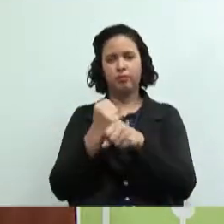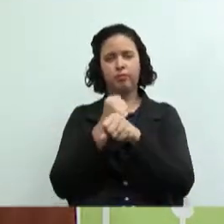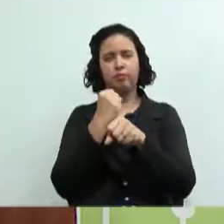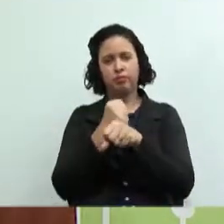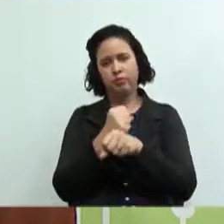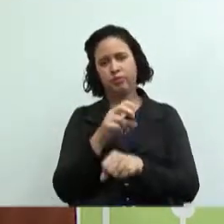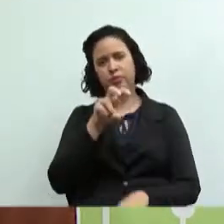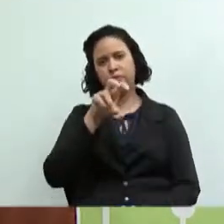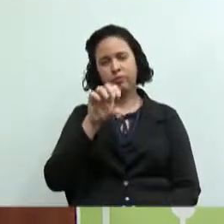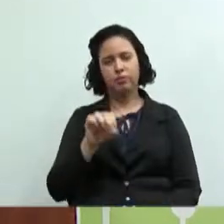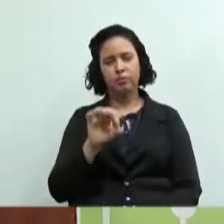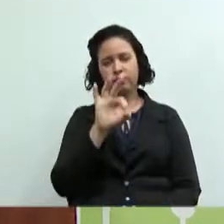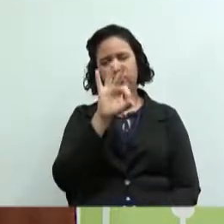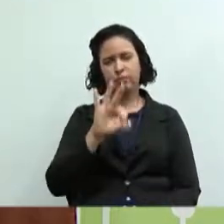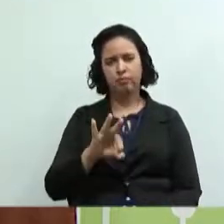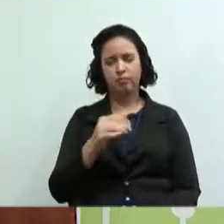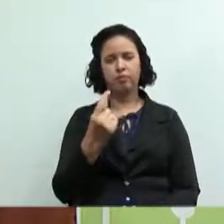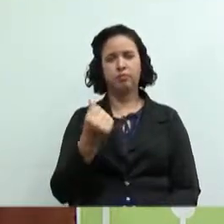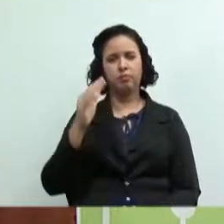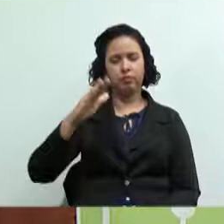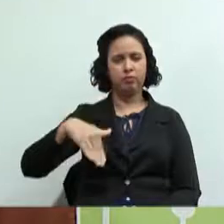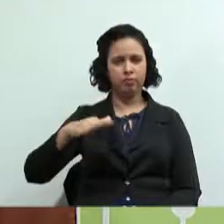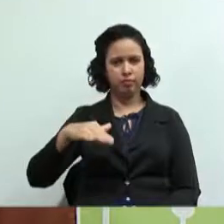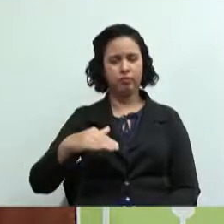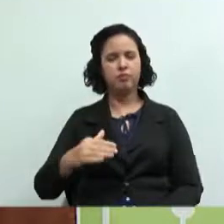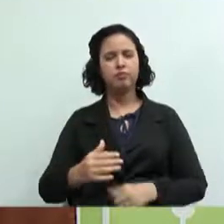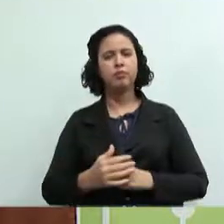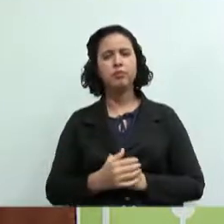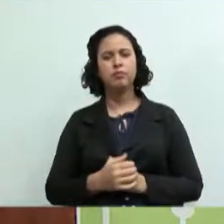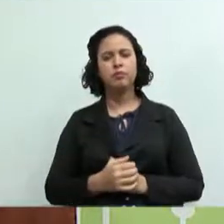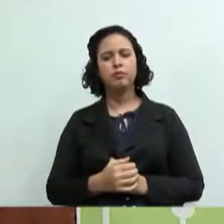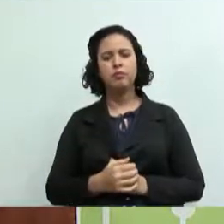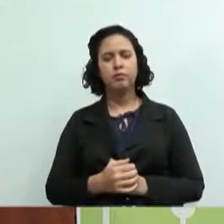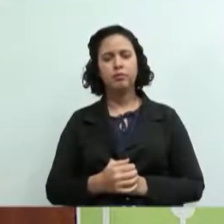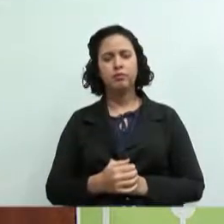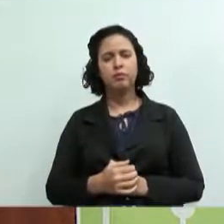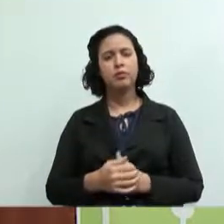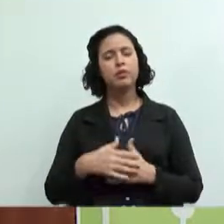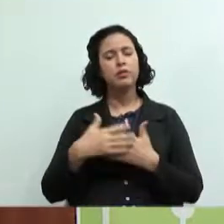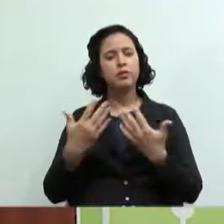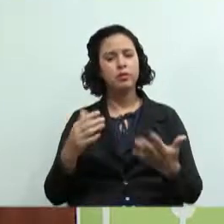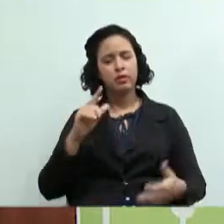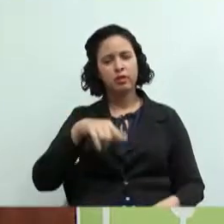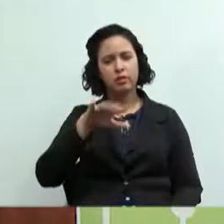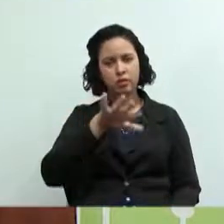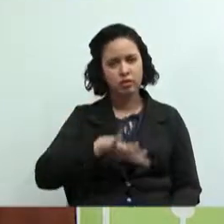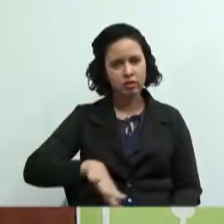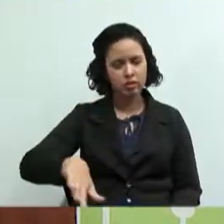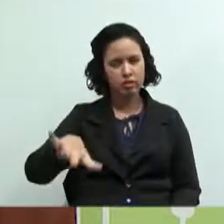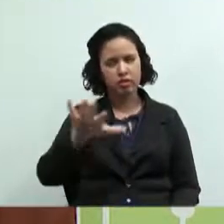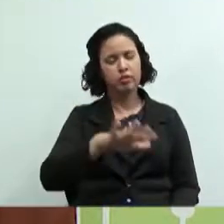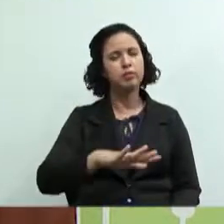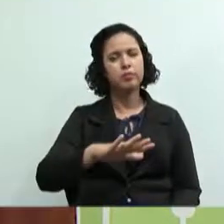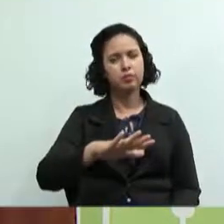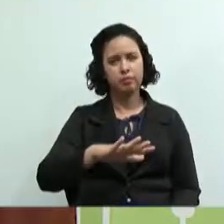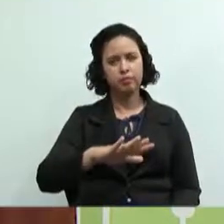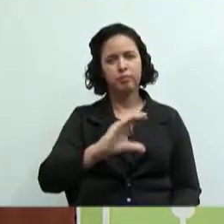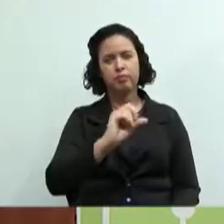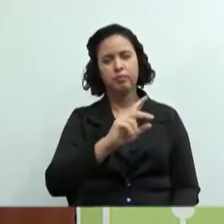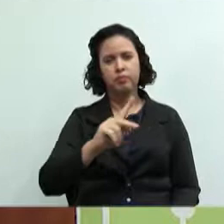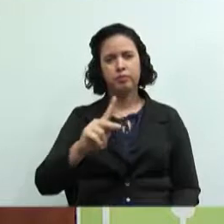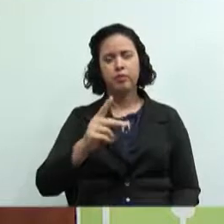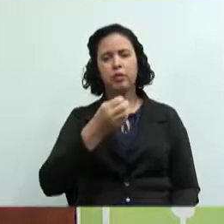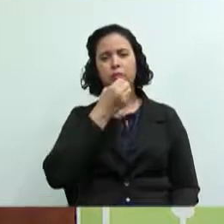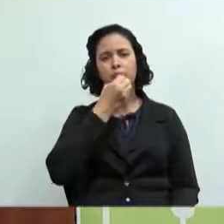50% mais barata do que o preço de mercado. É mais um ramo do cooperativismo de muito sucesso que pode dar